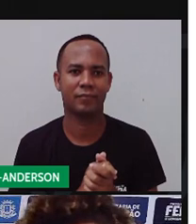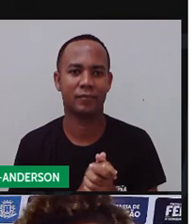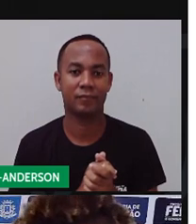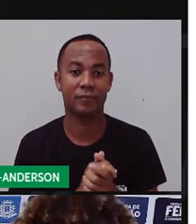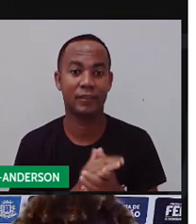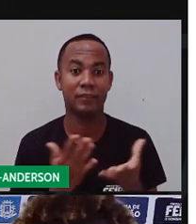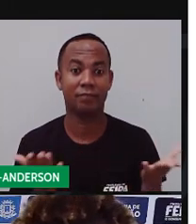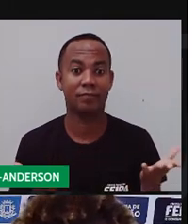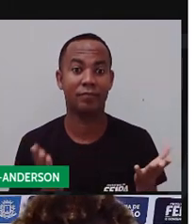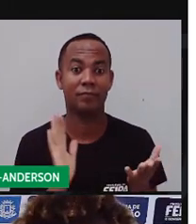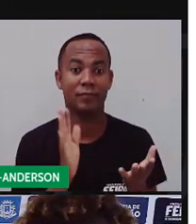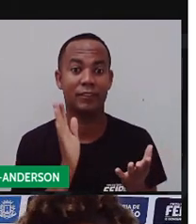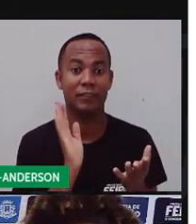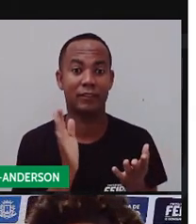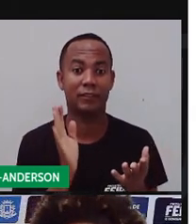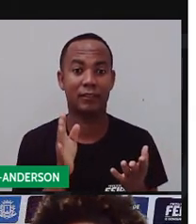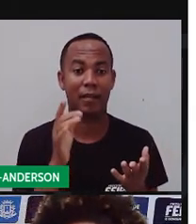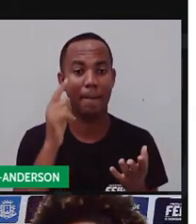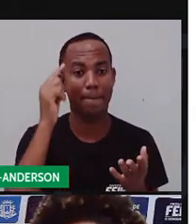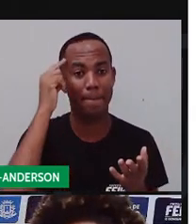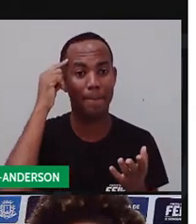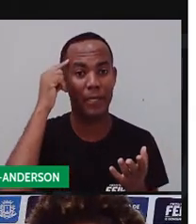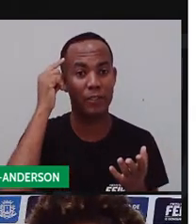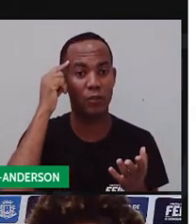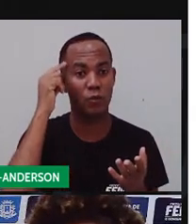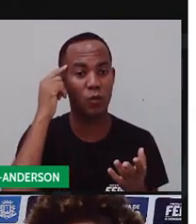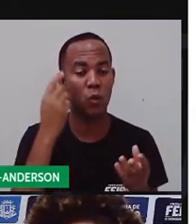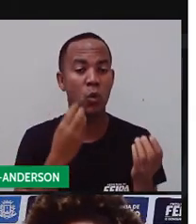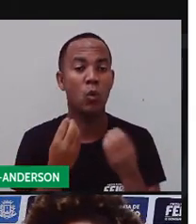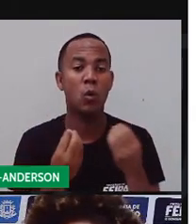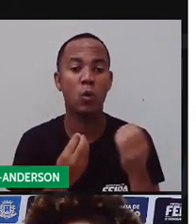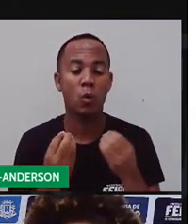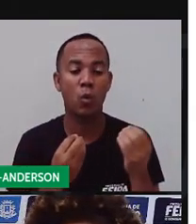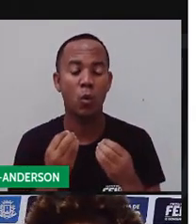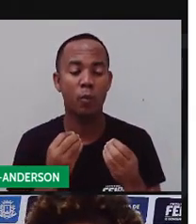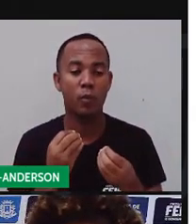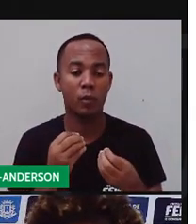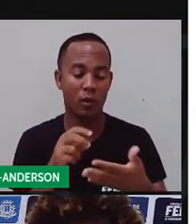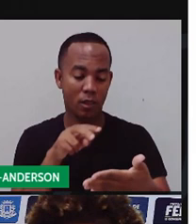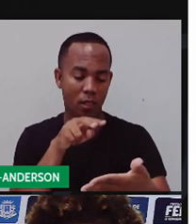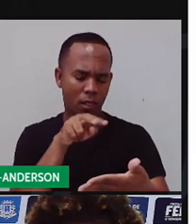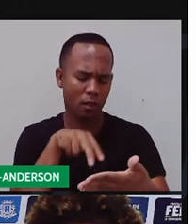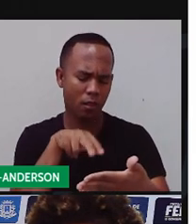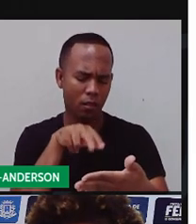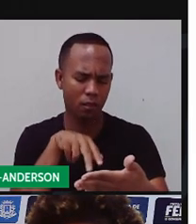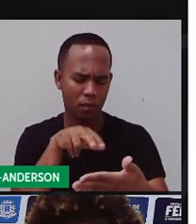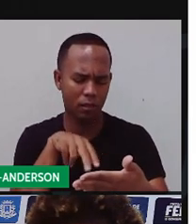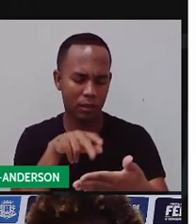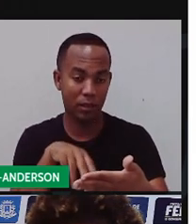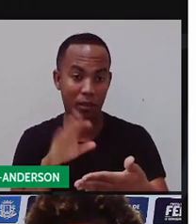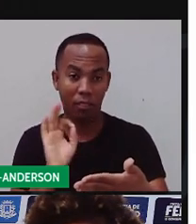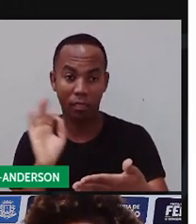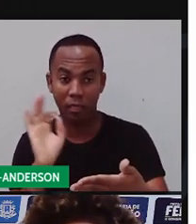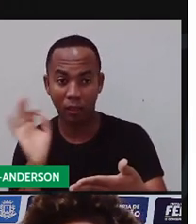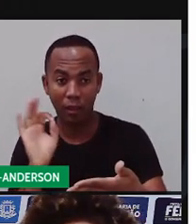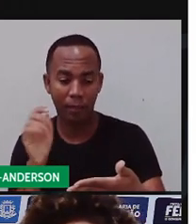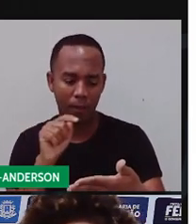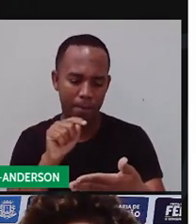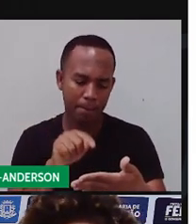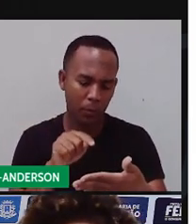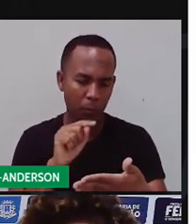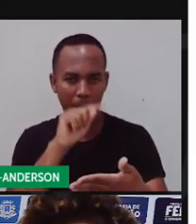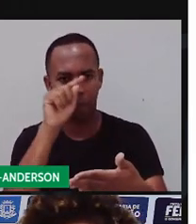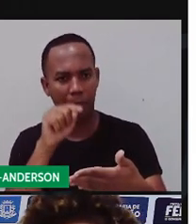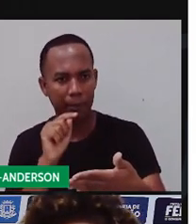já pensou, né? Como é ler um texto sem nenhum sinal de pontuação? Fica